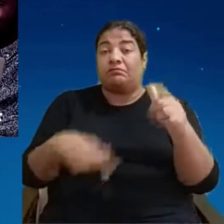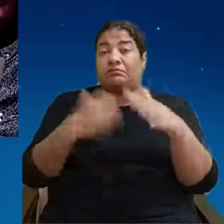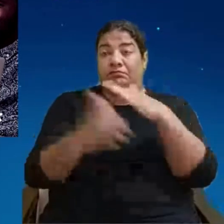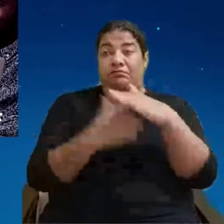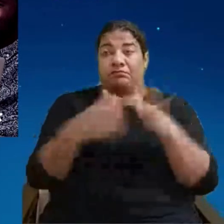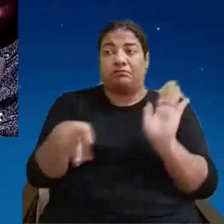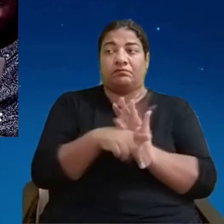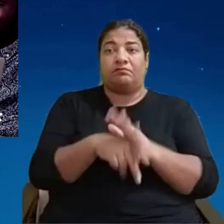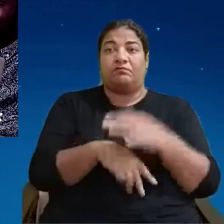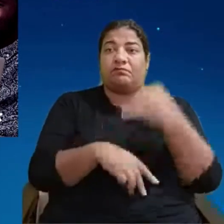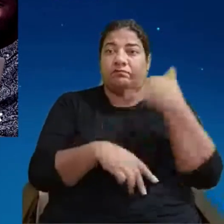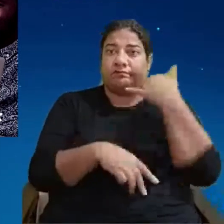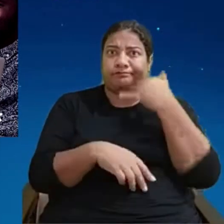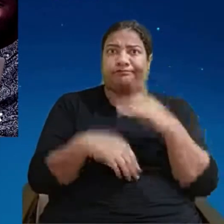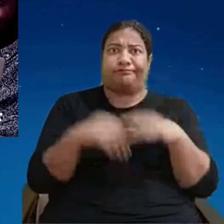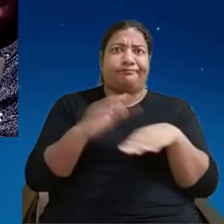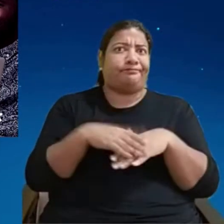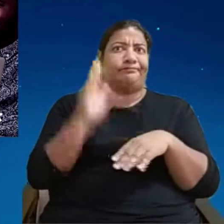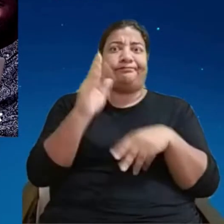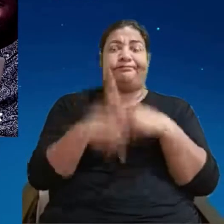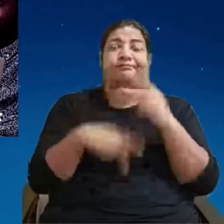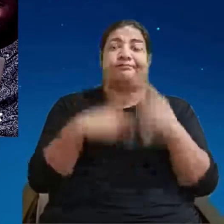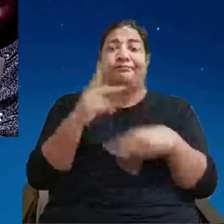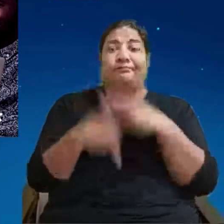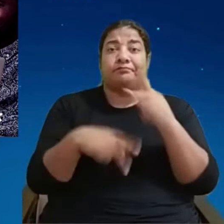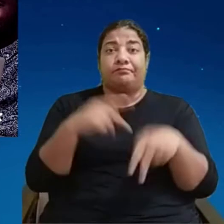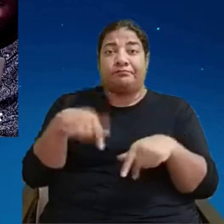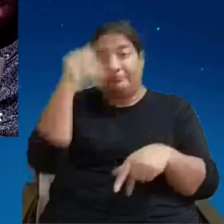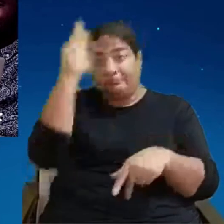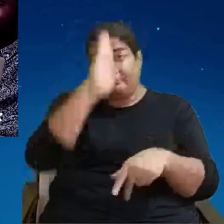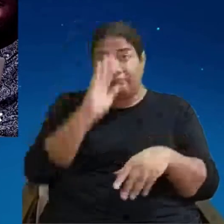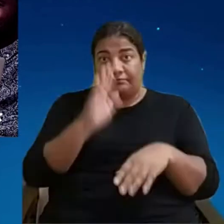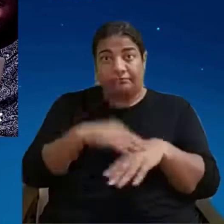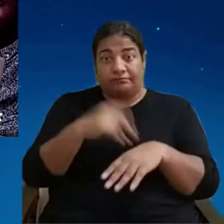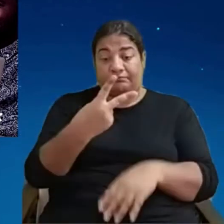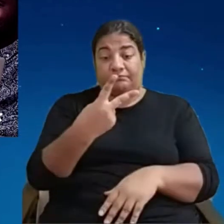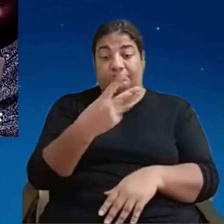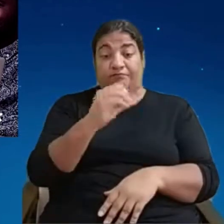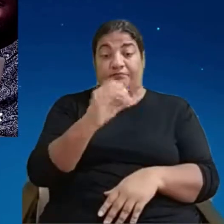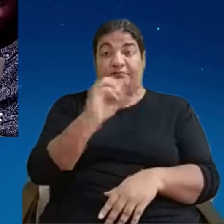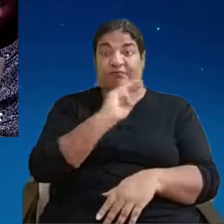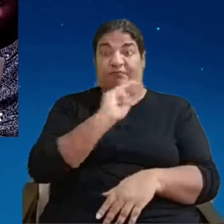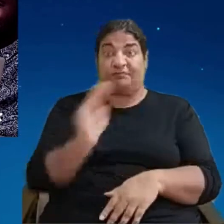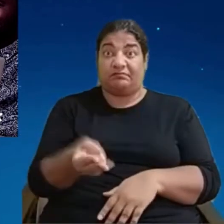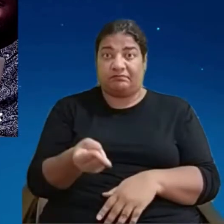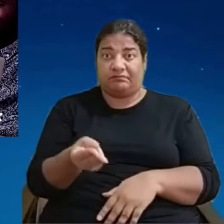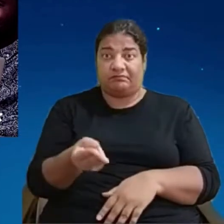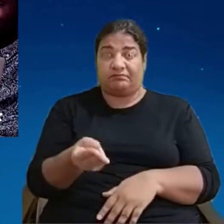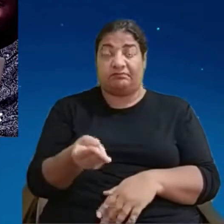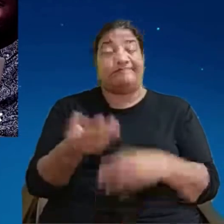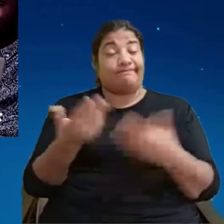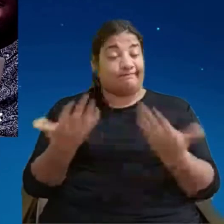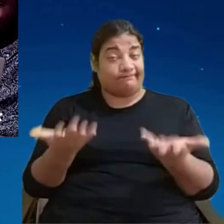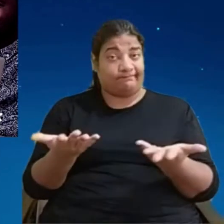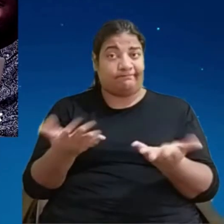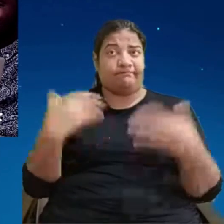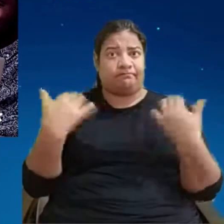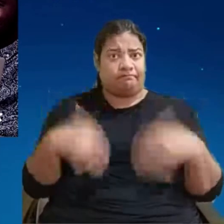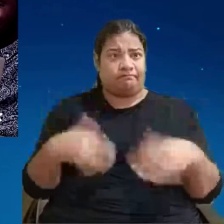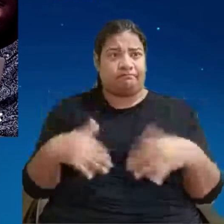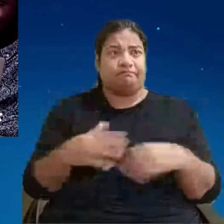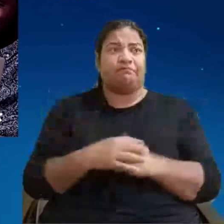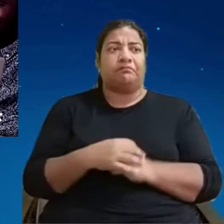Brasil com uma população que tem a mais de 200 milhões então só de acessos aproximar pessoas e empresas oferecer um poderoso